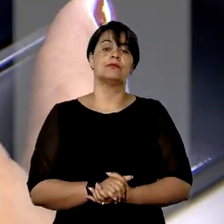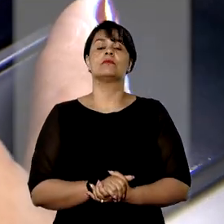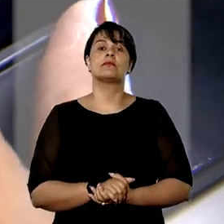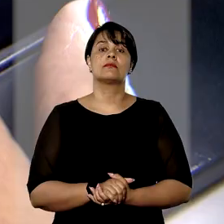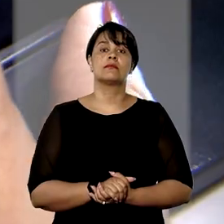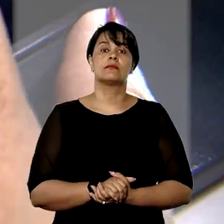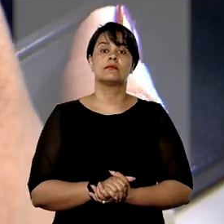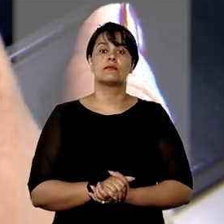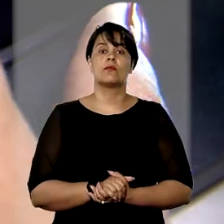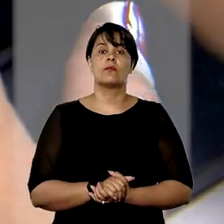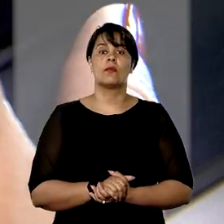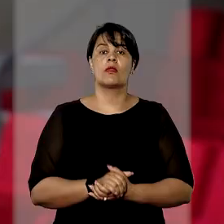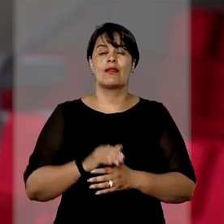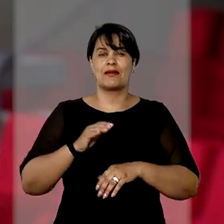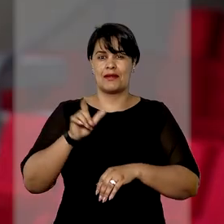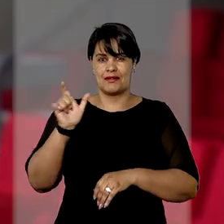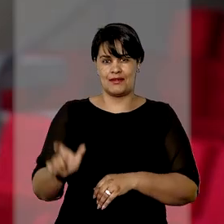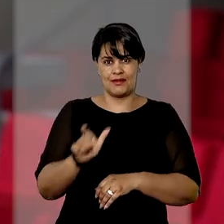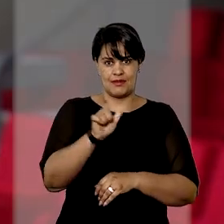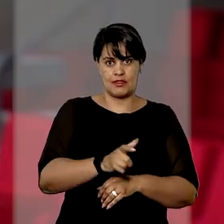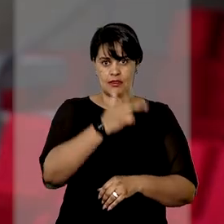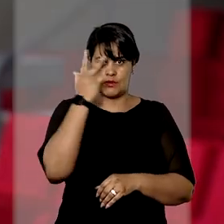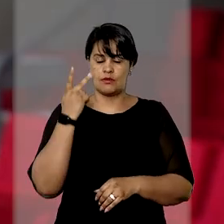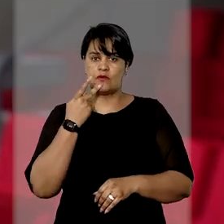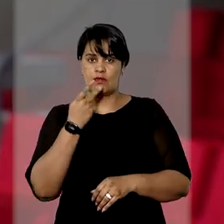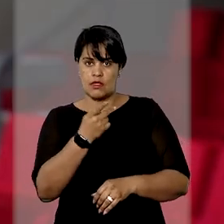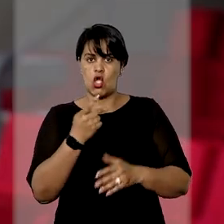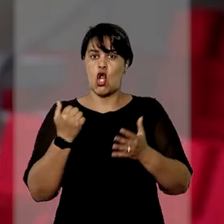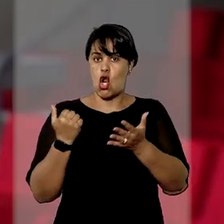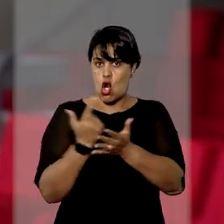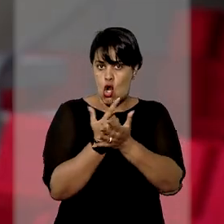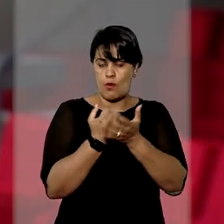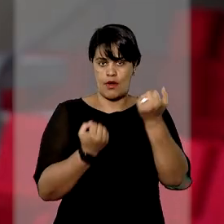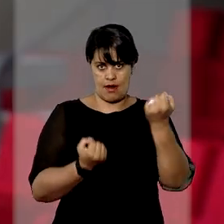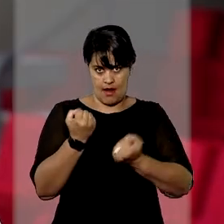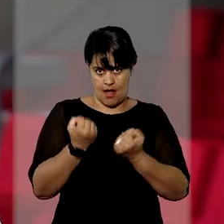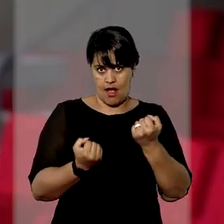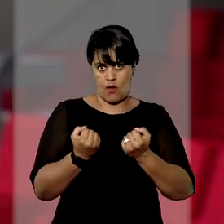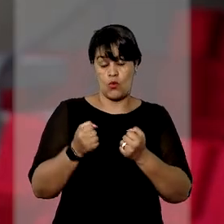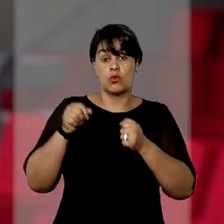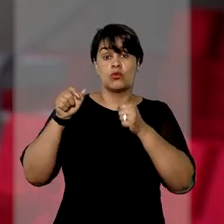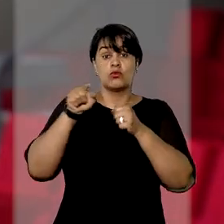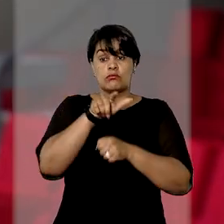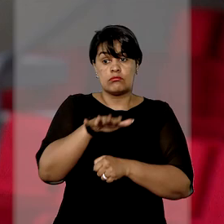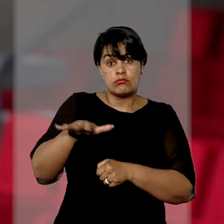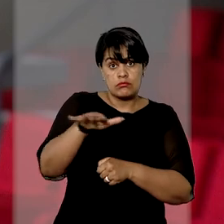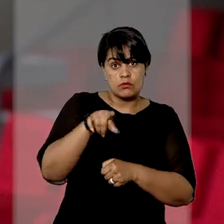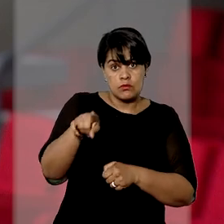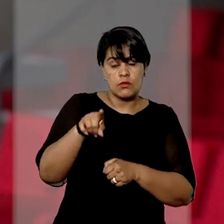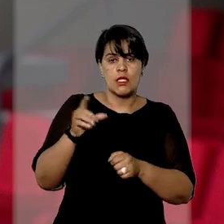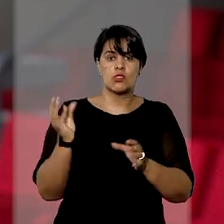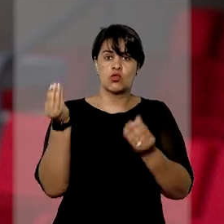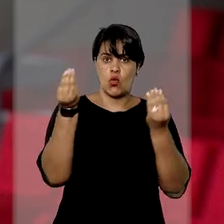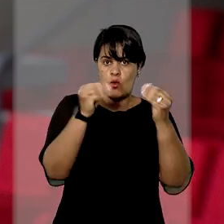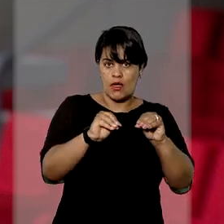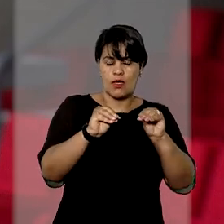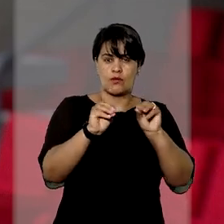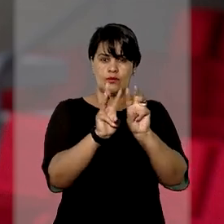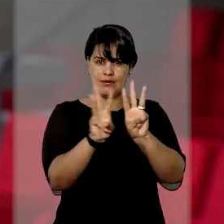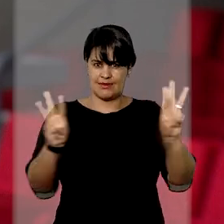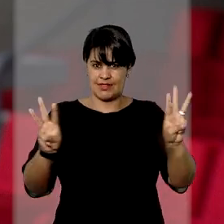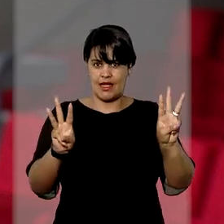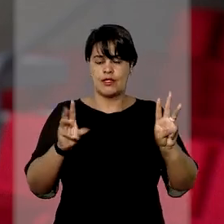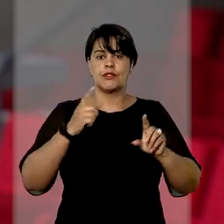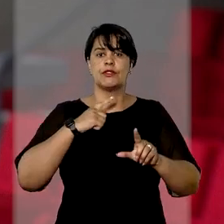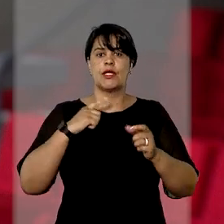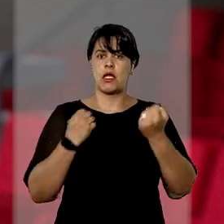responsabilidade pelo negócio. Os autores alegaram que adquiriram o automóvel de supostos vendedores que simularam no site o